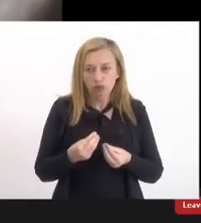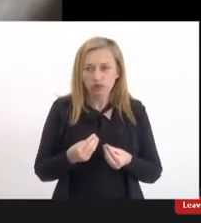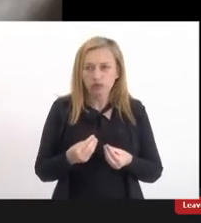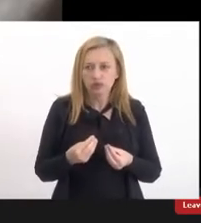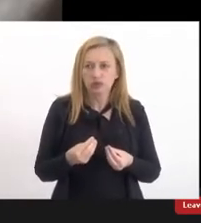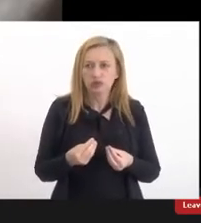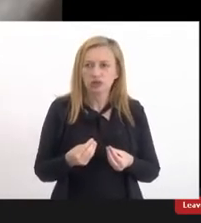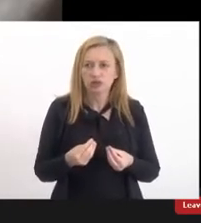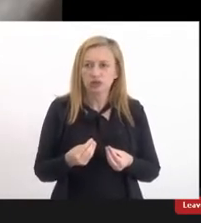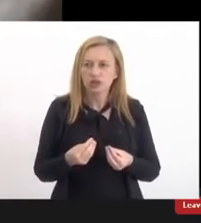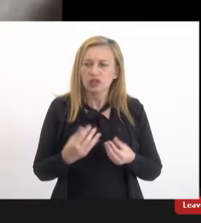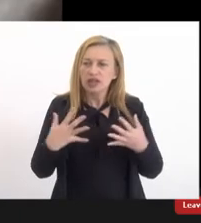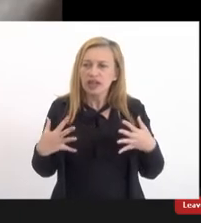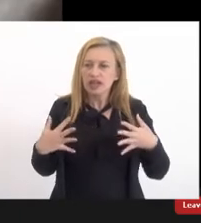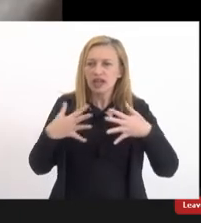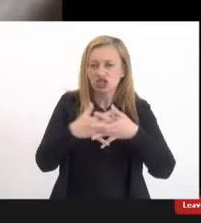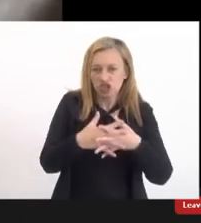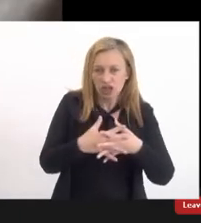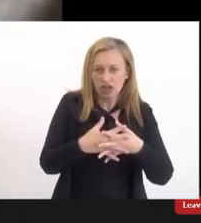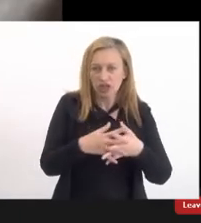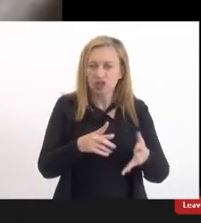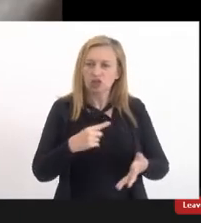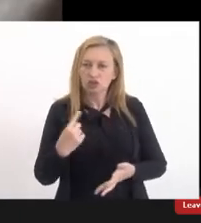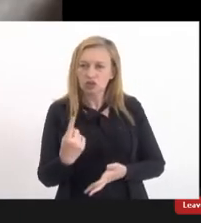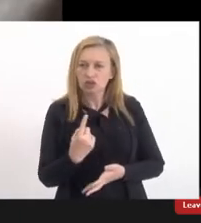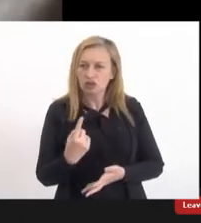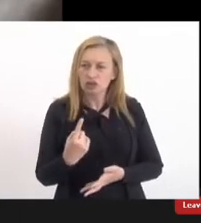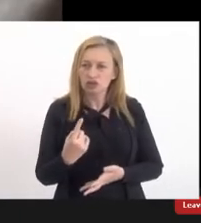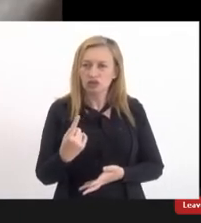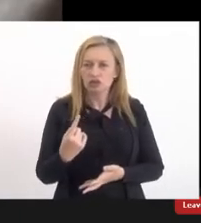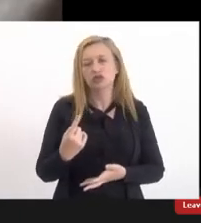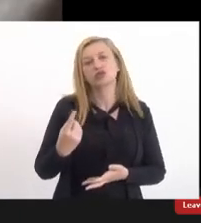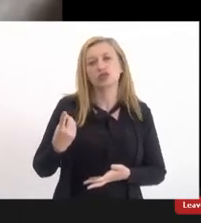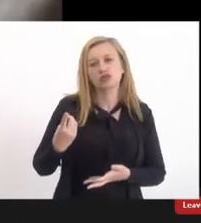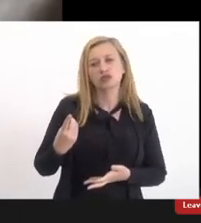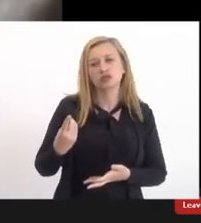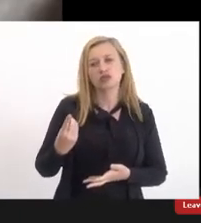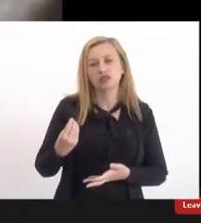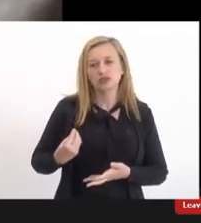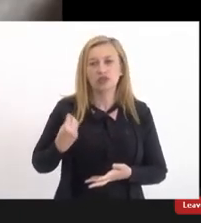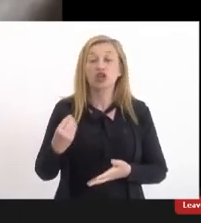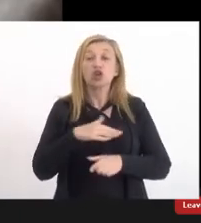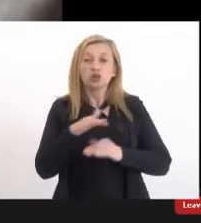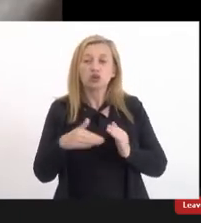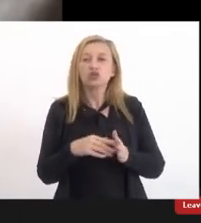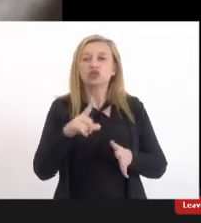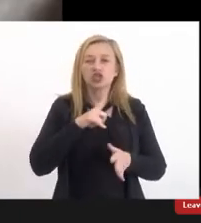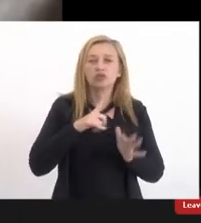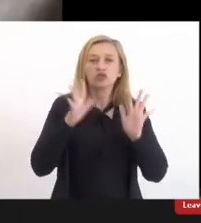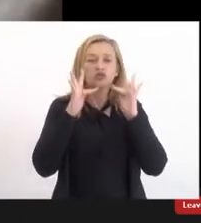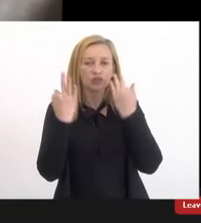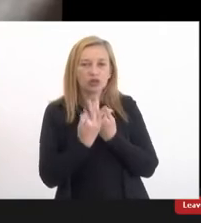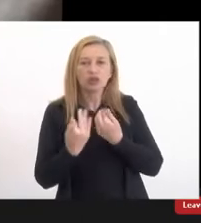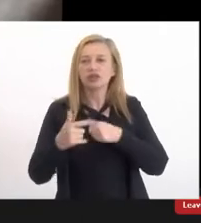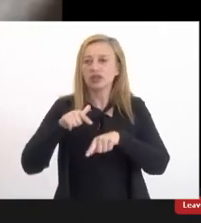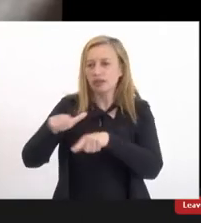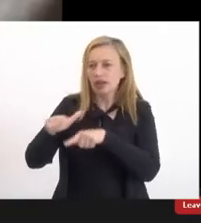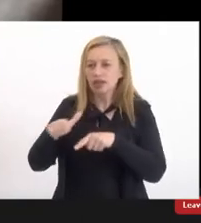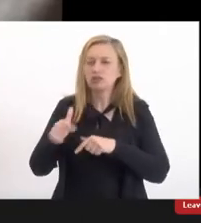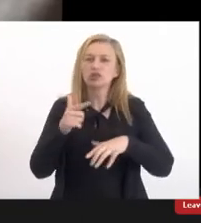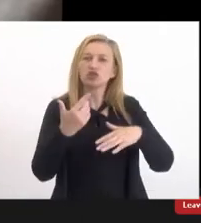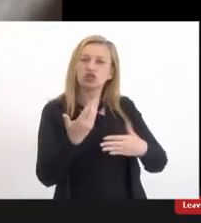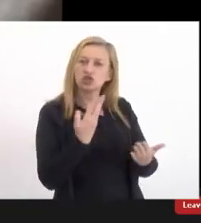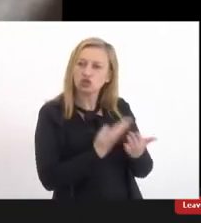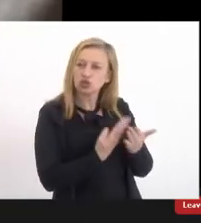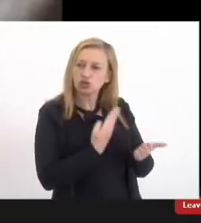encaixar na nossa agenda somos todos todas temos família estudamos ou então trabalhamos e tentamos sobreviver